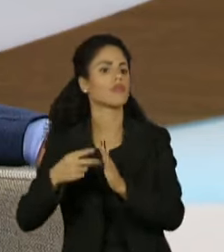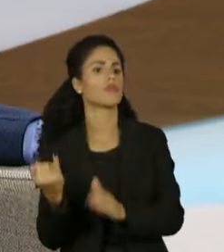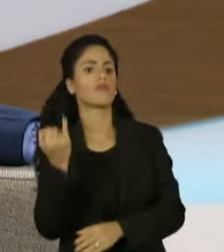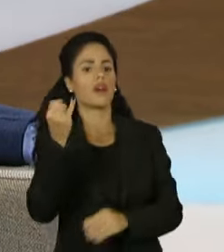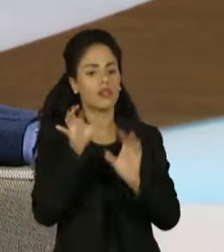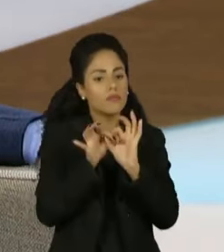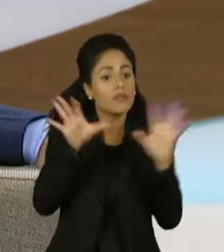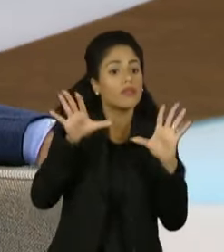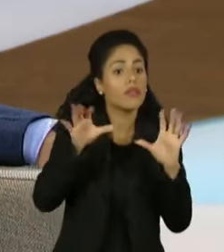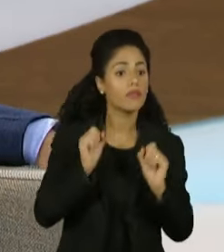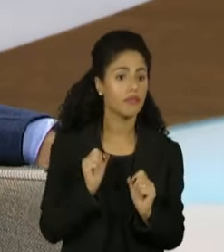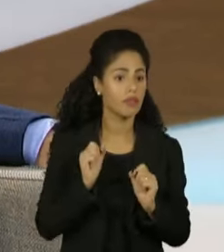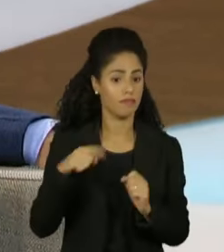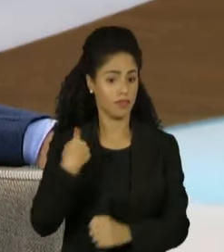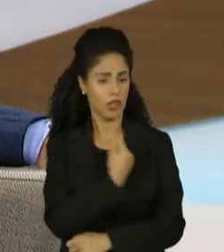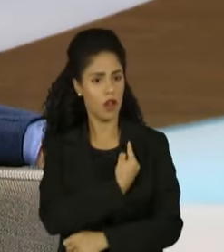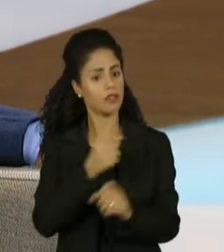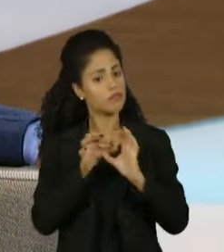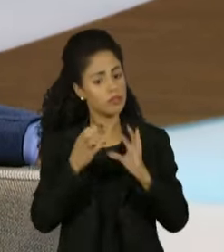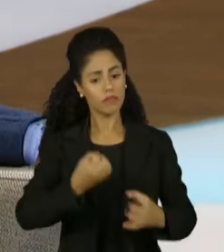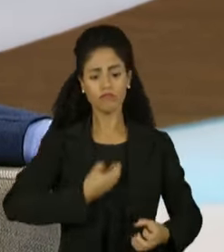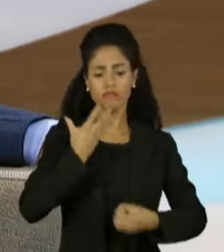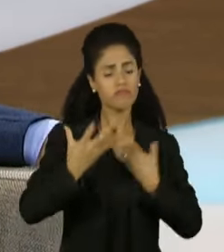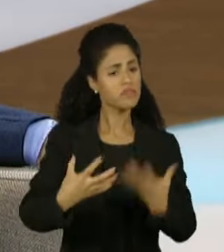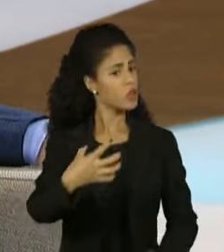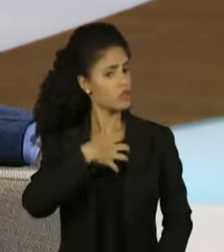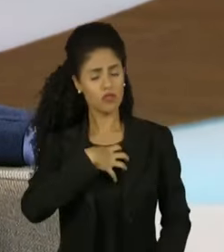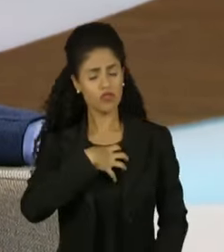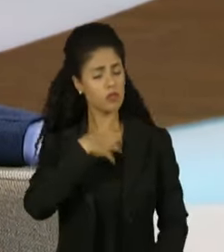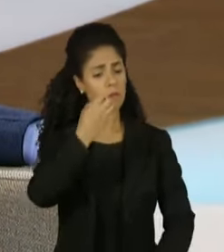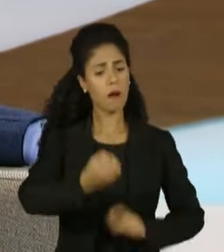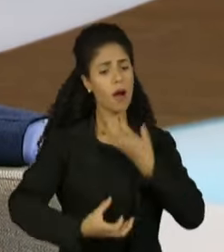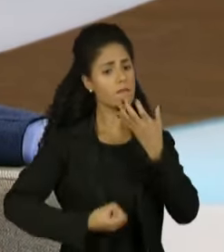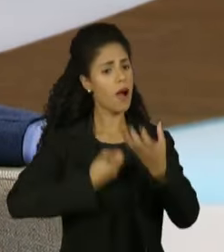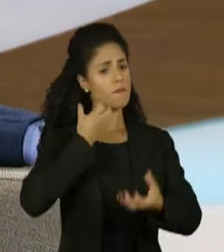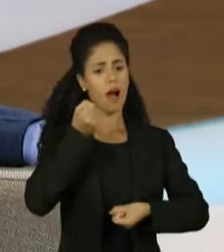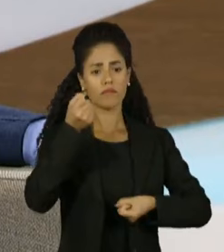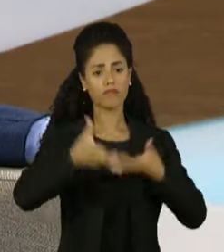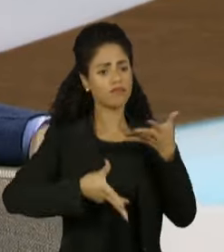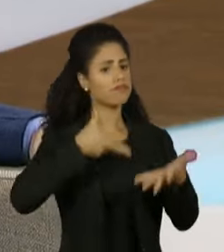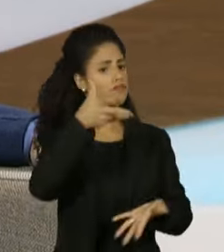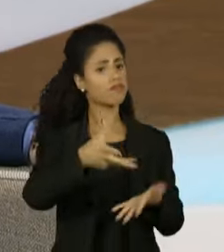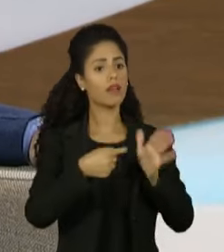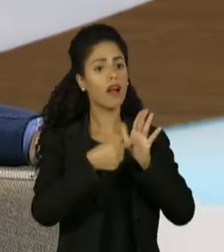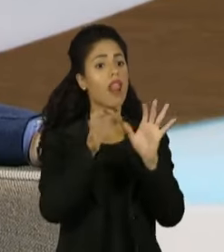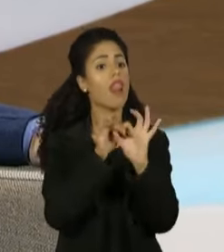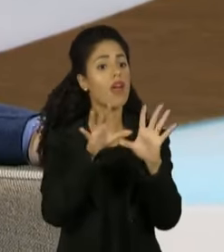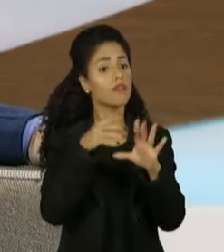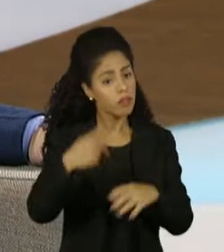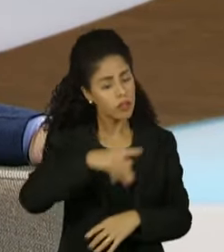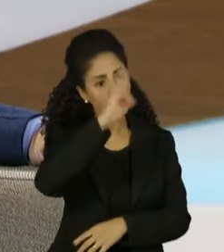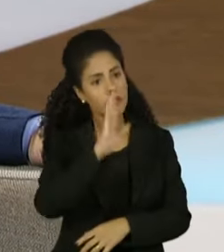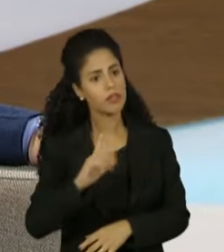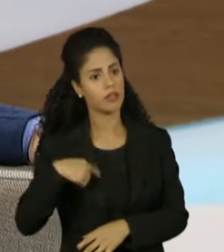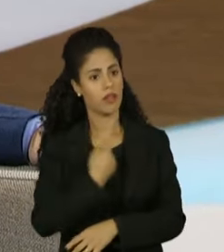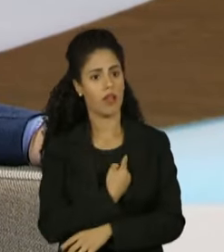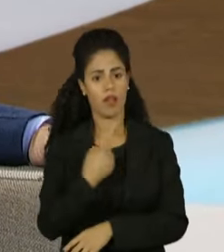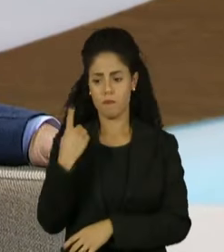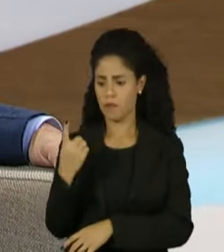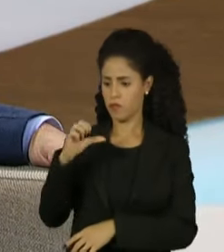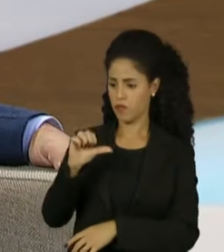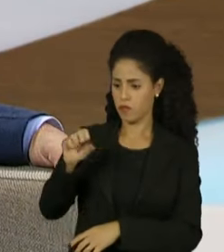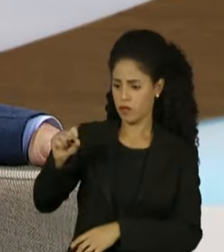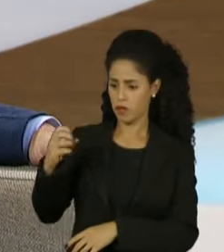importante. E nós podemos expressar o que nós sentimos. E o que existe hoje no Brasil é que muita gente precisa reler 1984